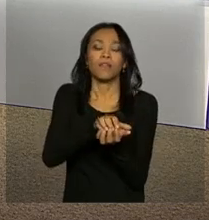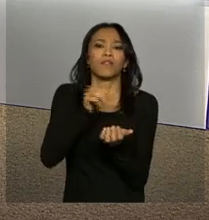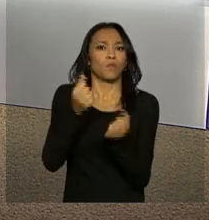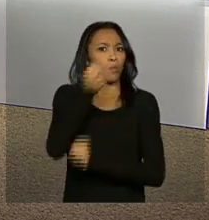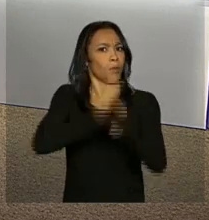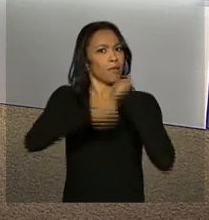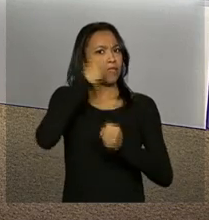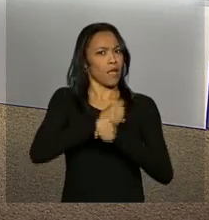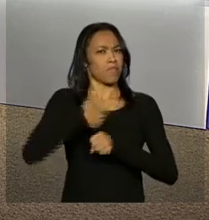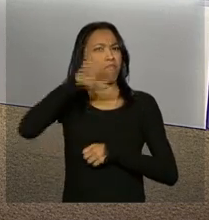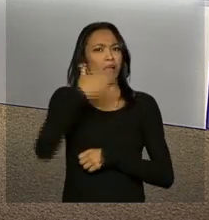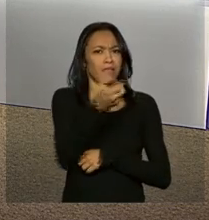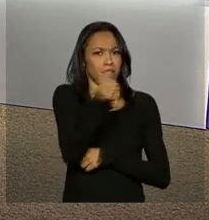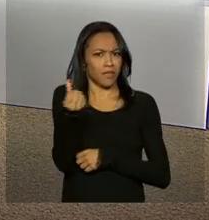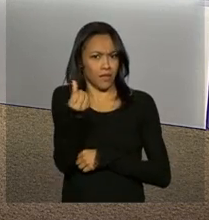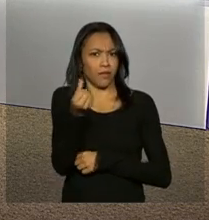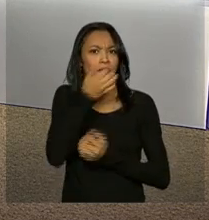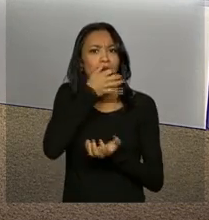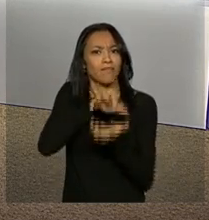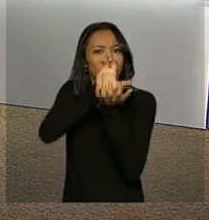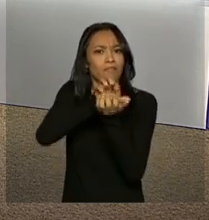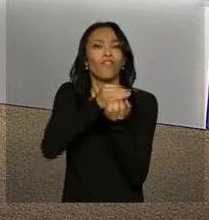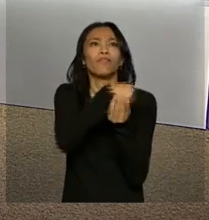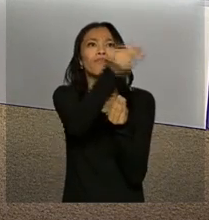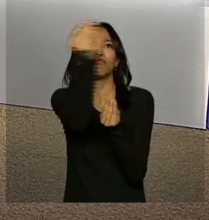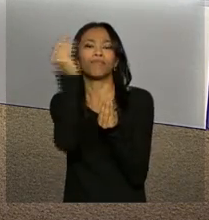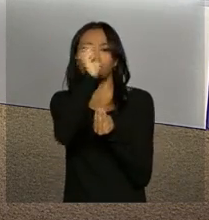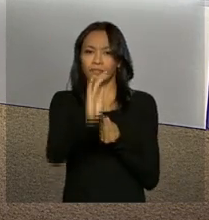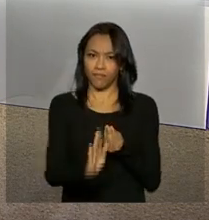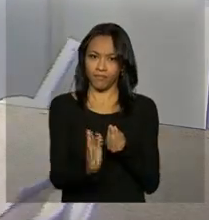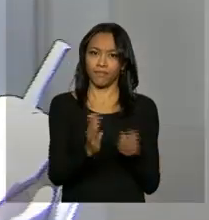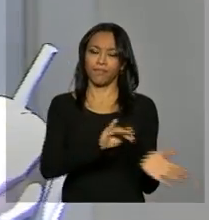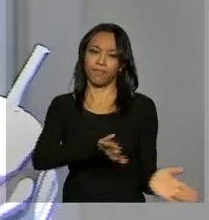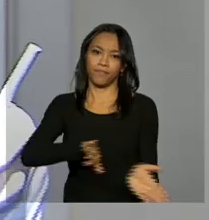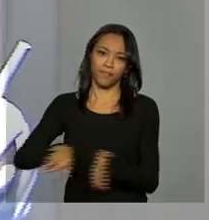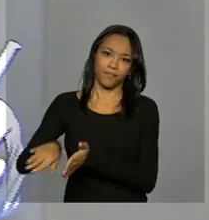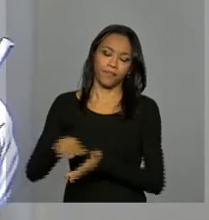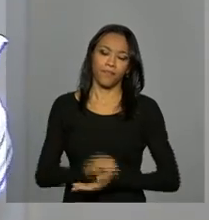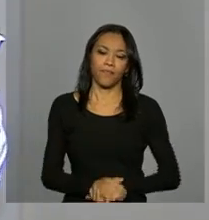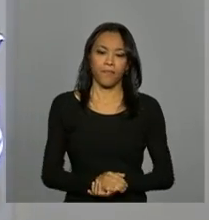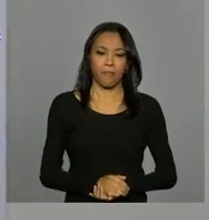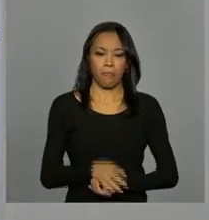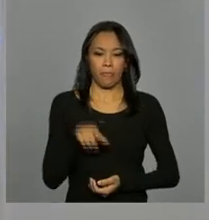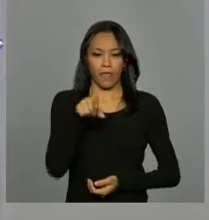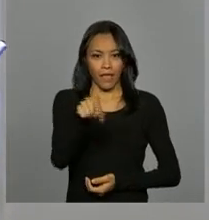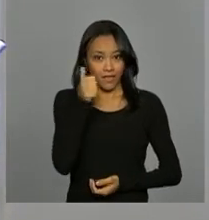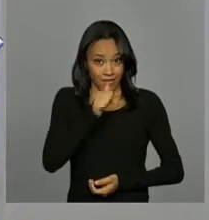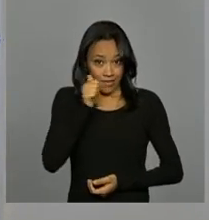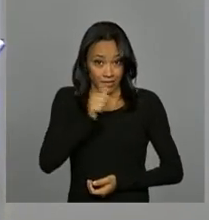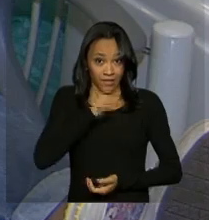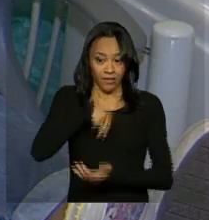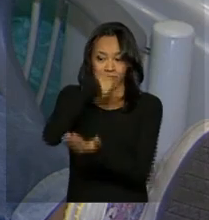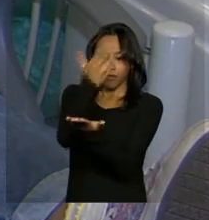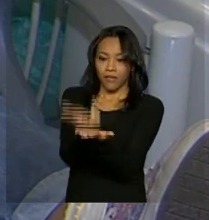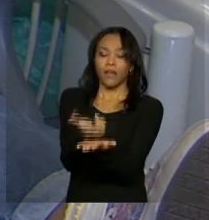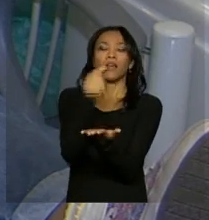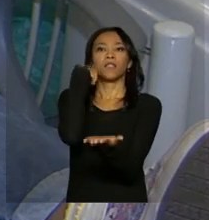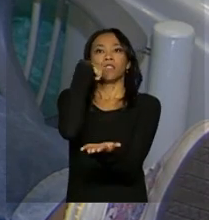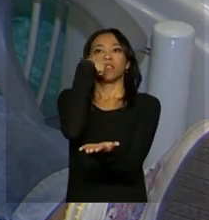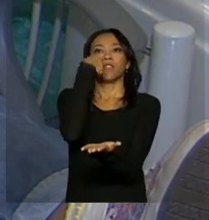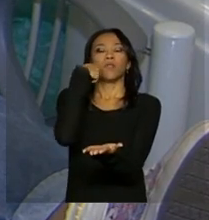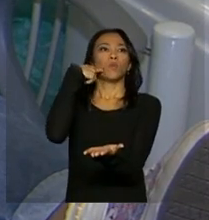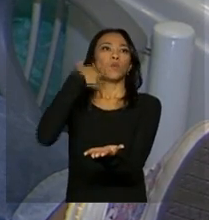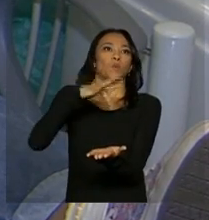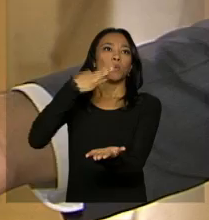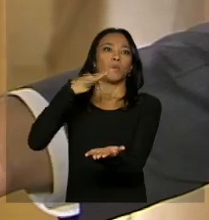de 600 próteses foram entregues em todo o país. A estudante Vitória veio cuidar de uma cara e que vem incomodando